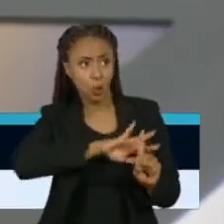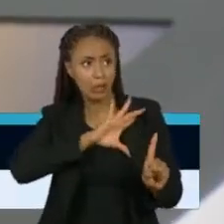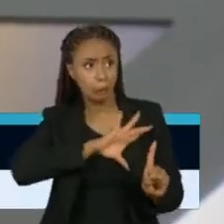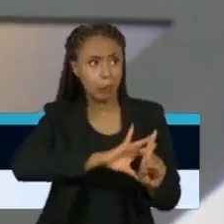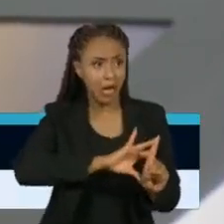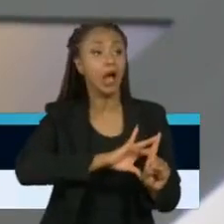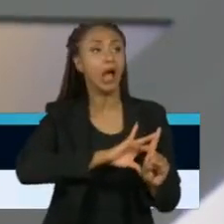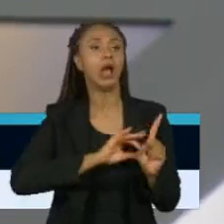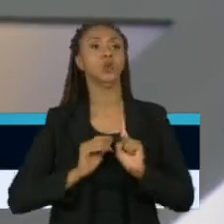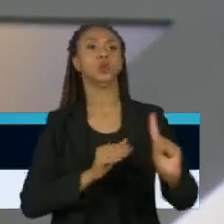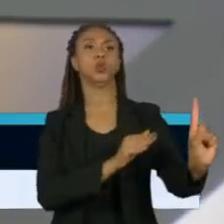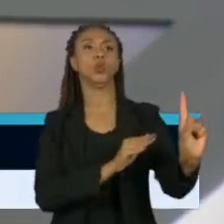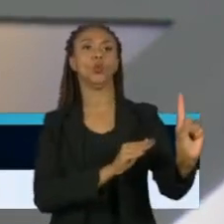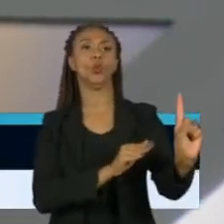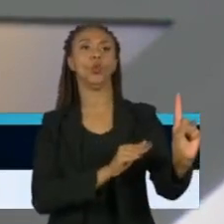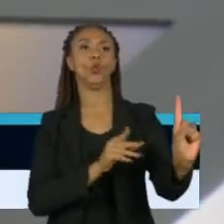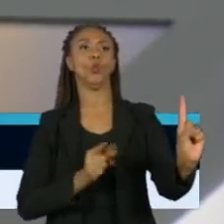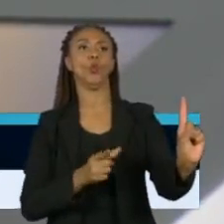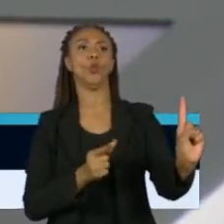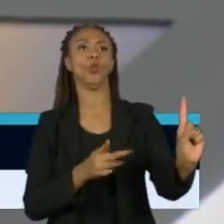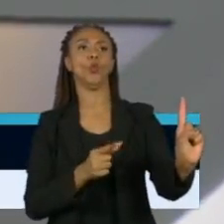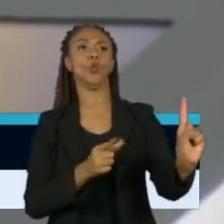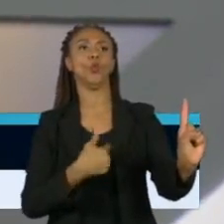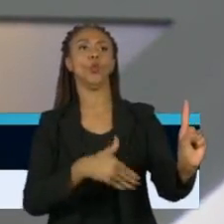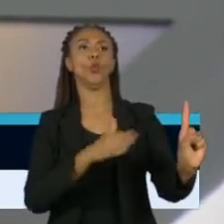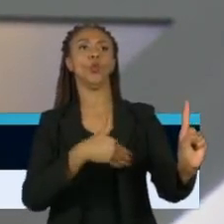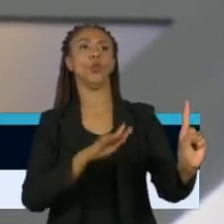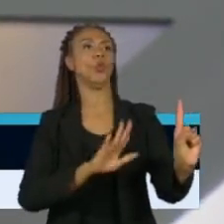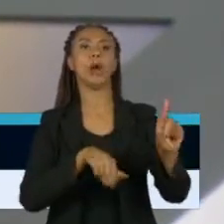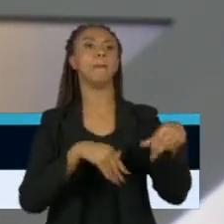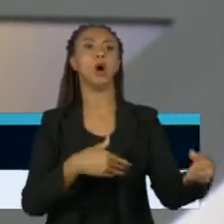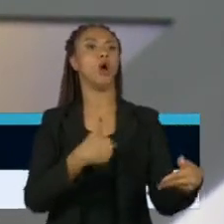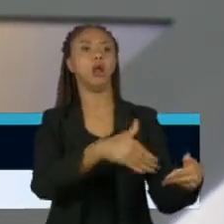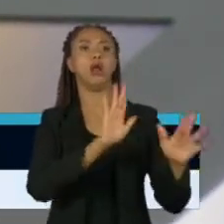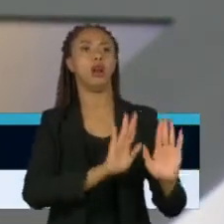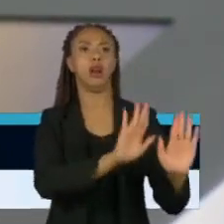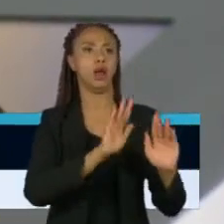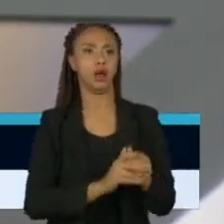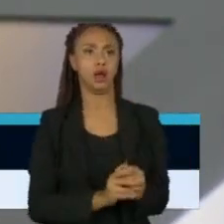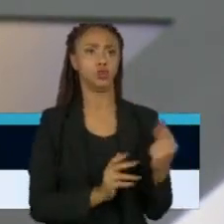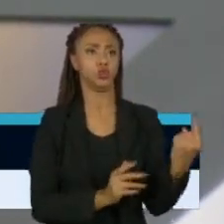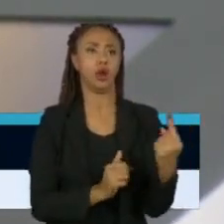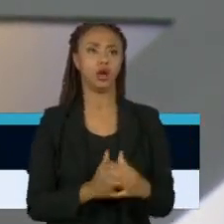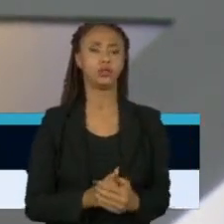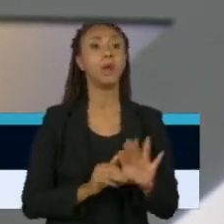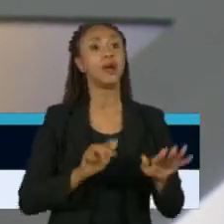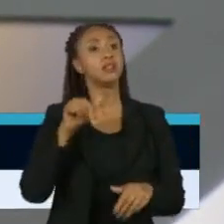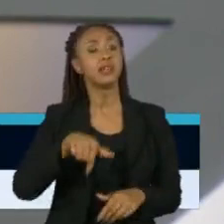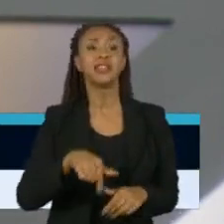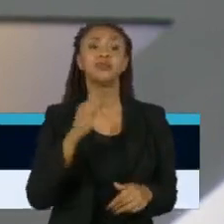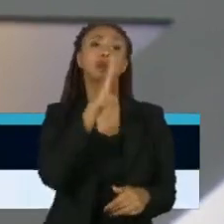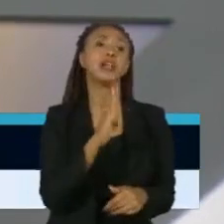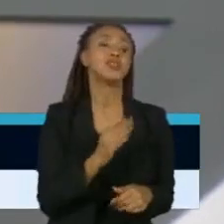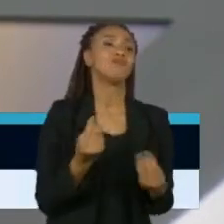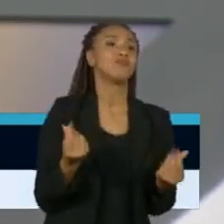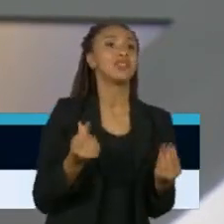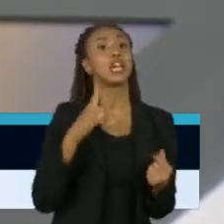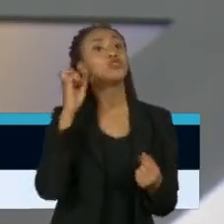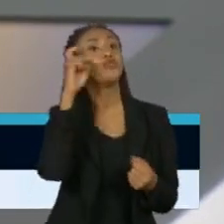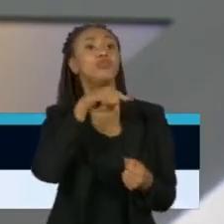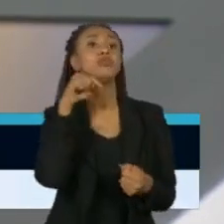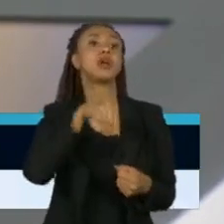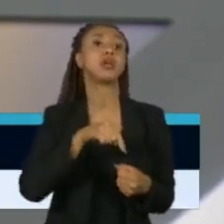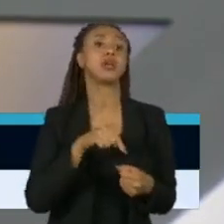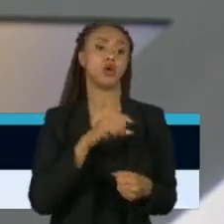está demais, né? Então, eu acho que o Brasil, a gente também é difícil saber quanto de Ômicron tem, porque o Brasil não testa.